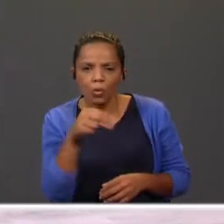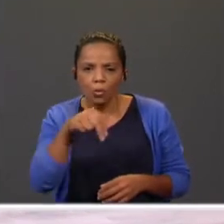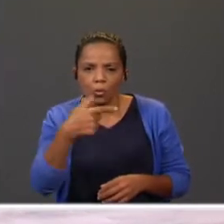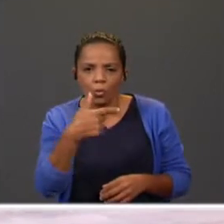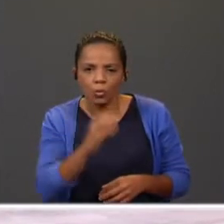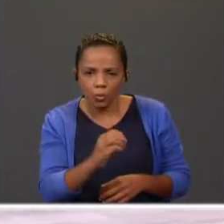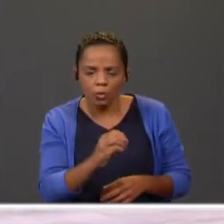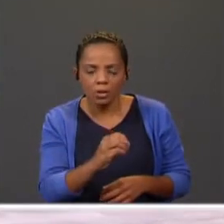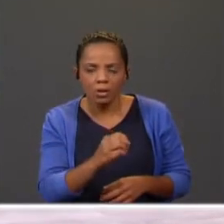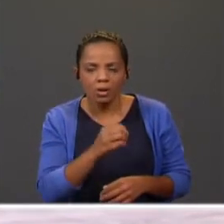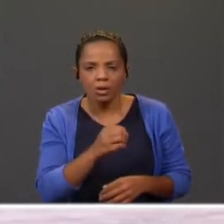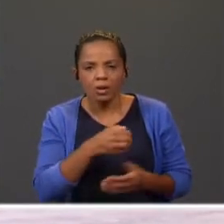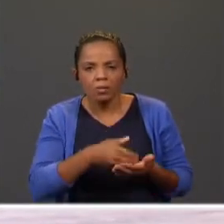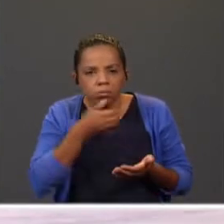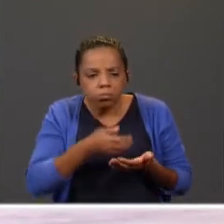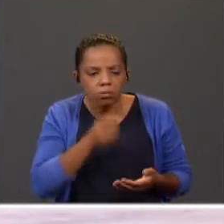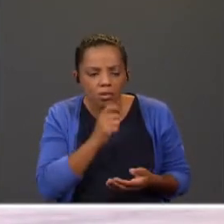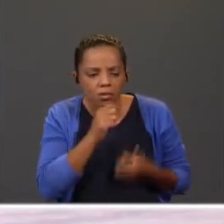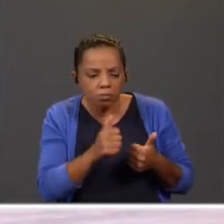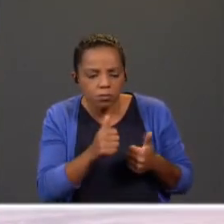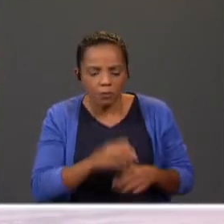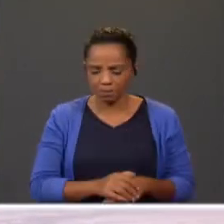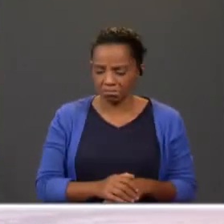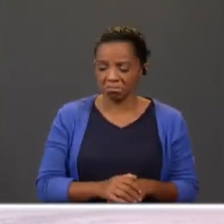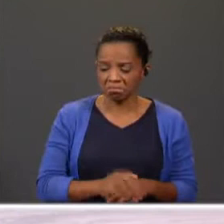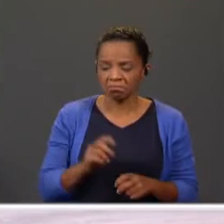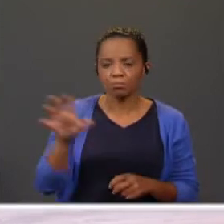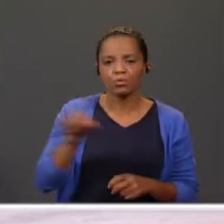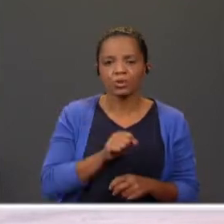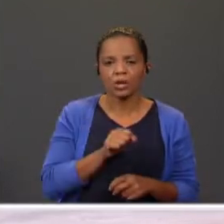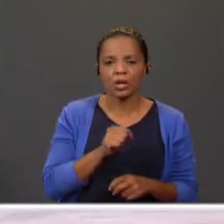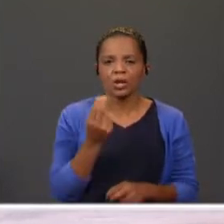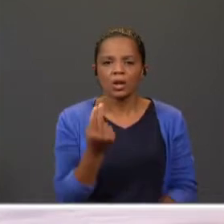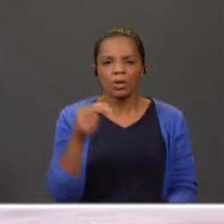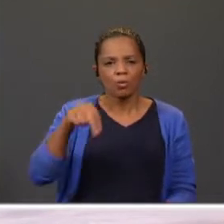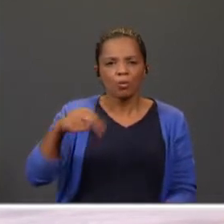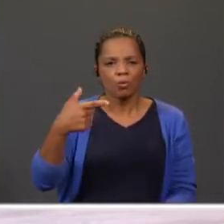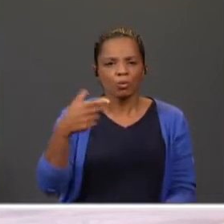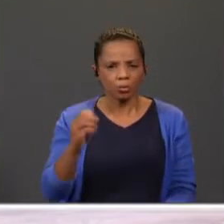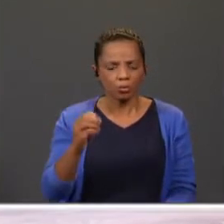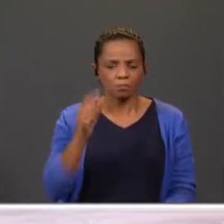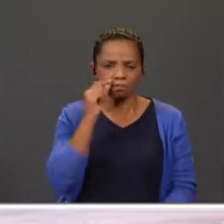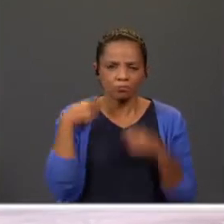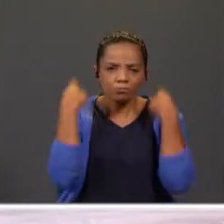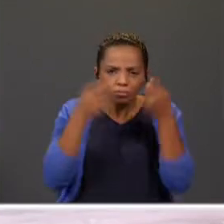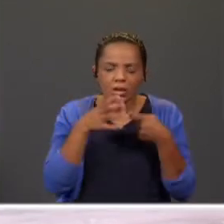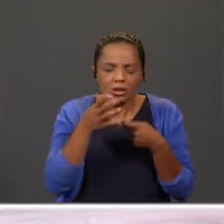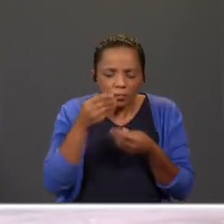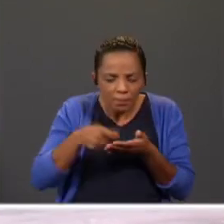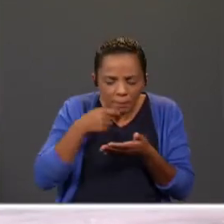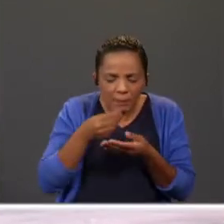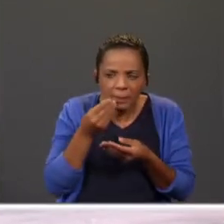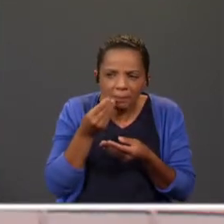ficava deprimor. Foram-lhe buscar um pedaço de unto. Diz o frado, provando o